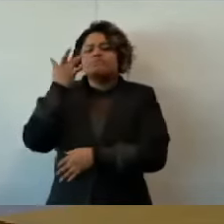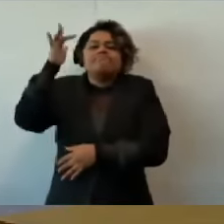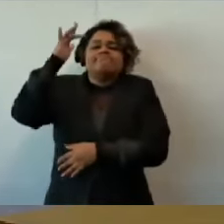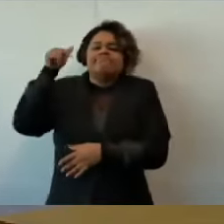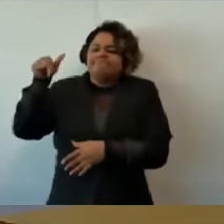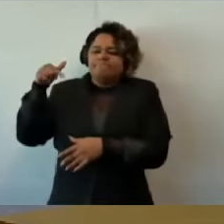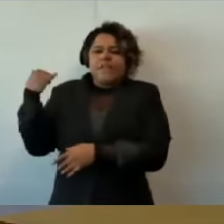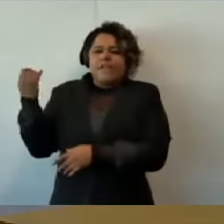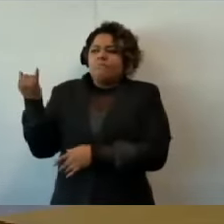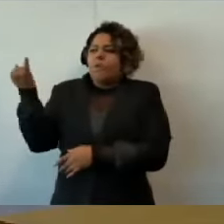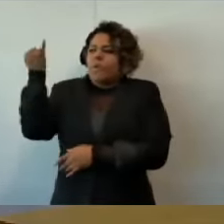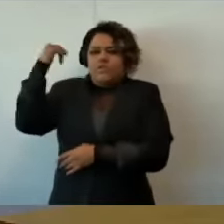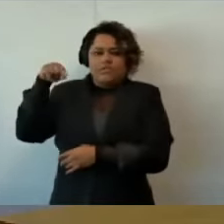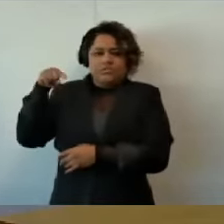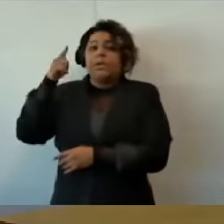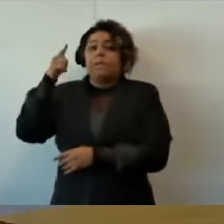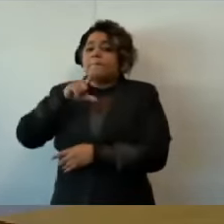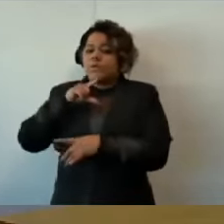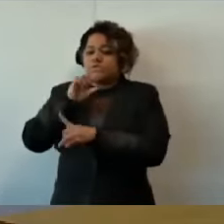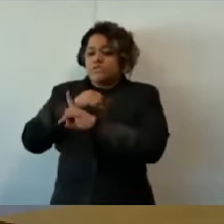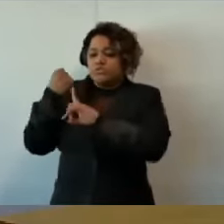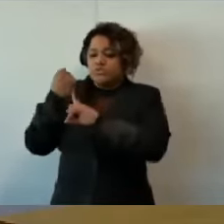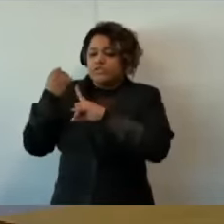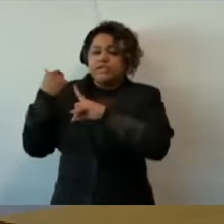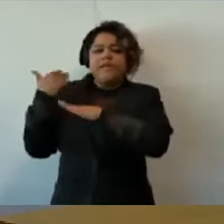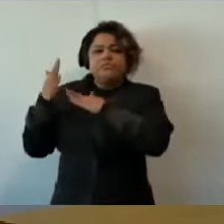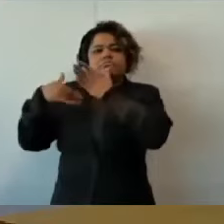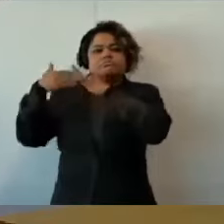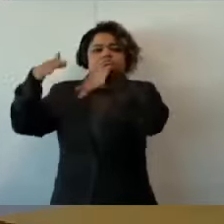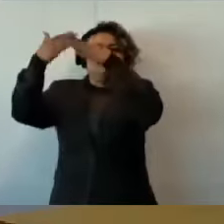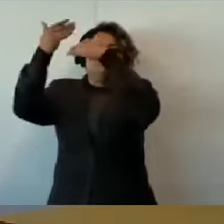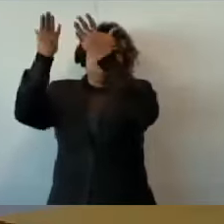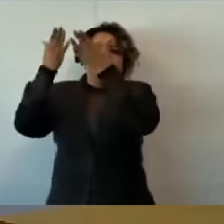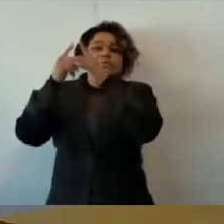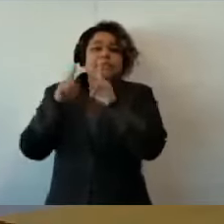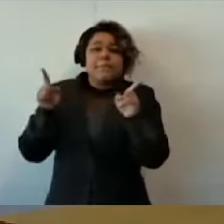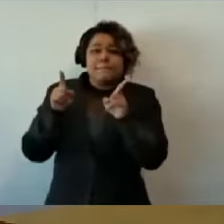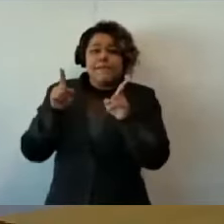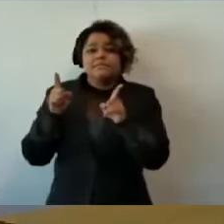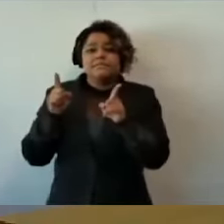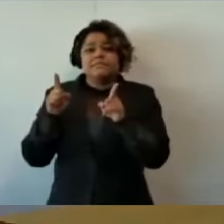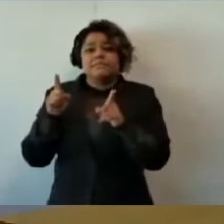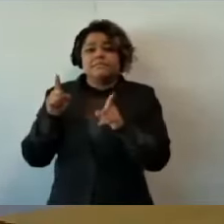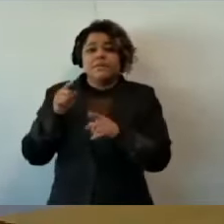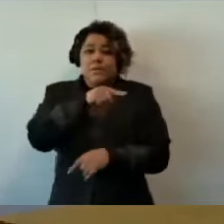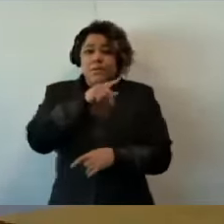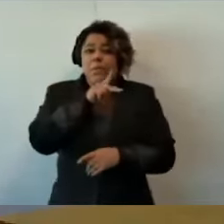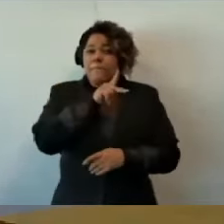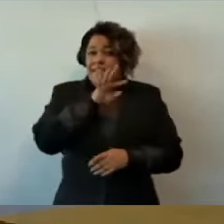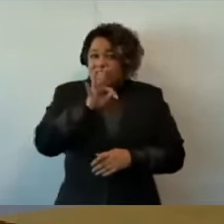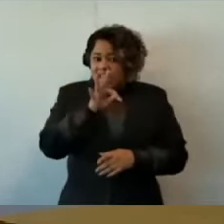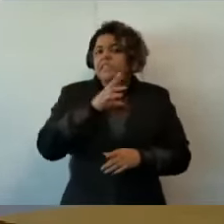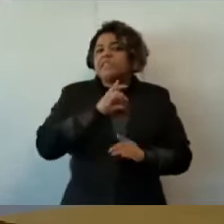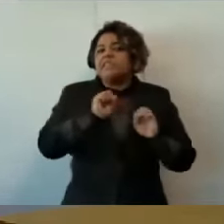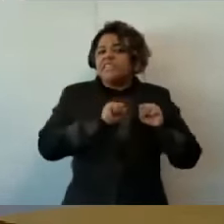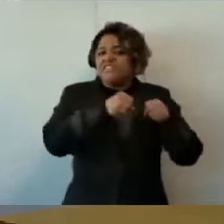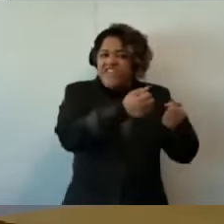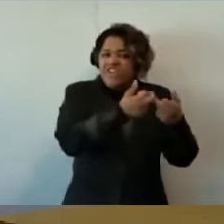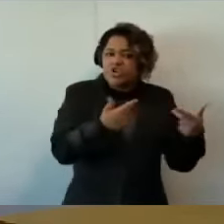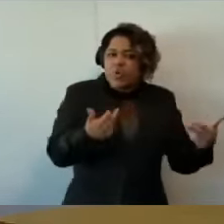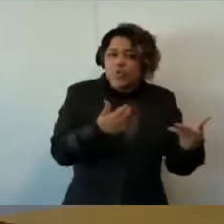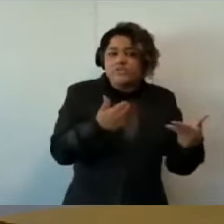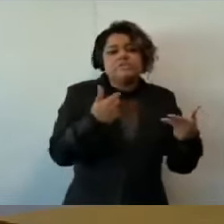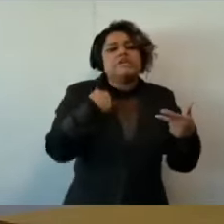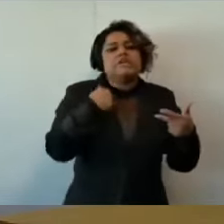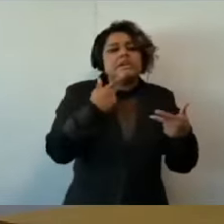sociedade. Mas o PT tem pautas que destroem a família, o PT defende o uso das drogas,